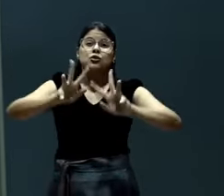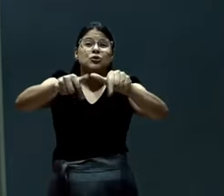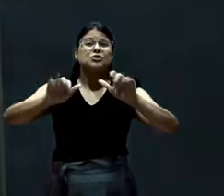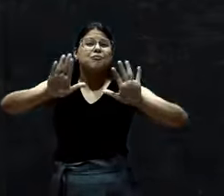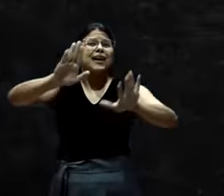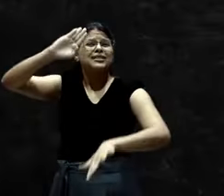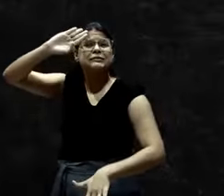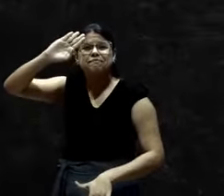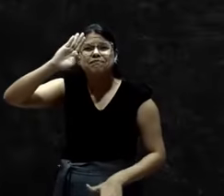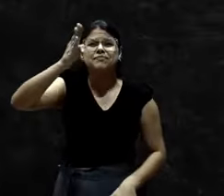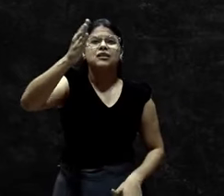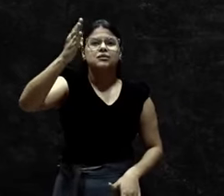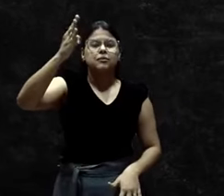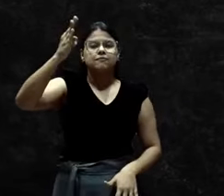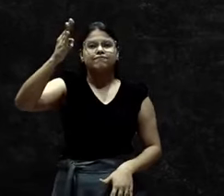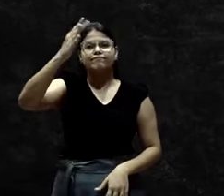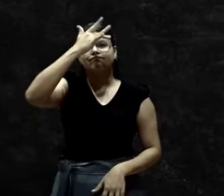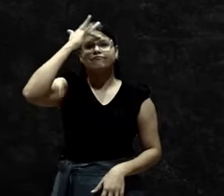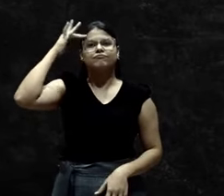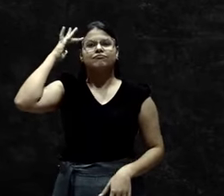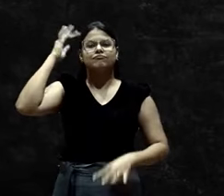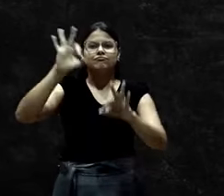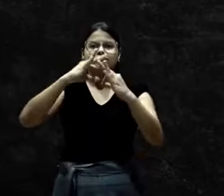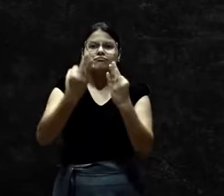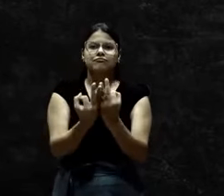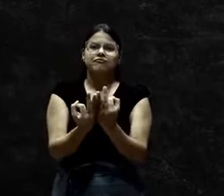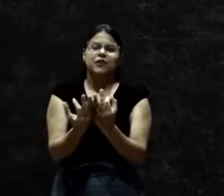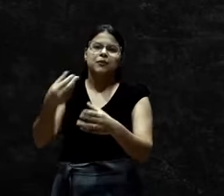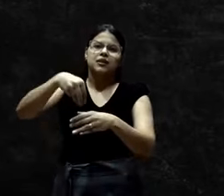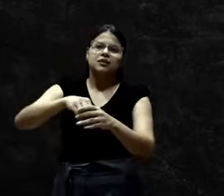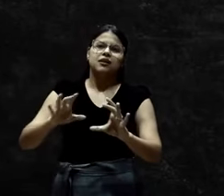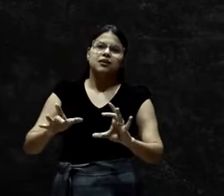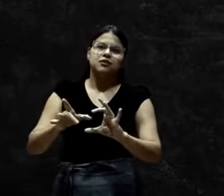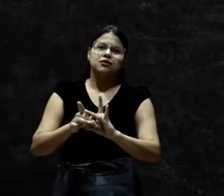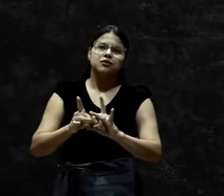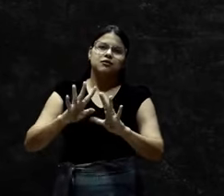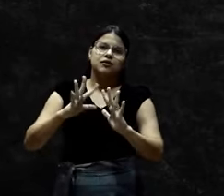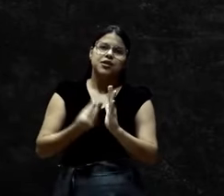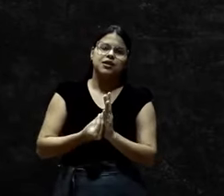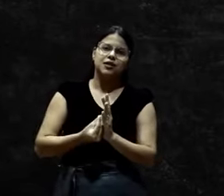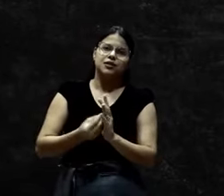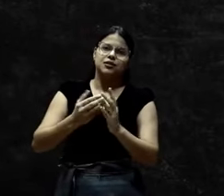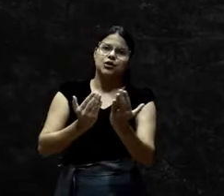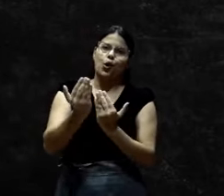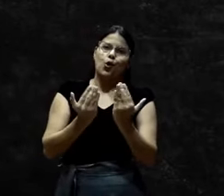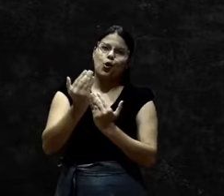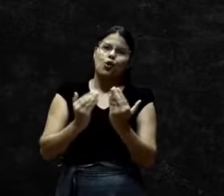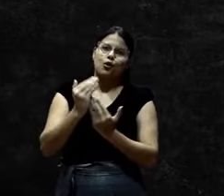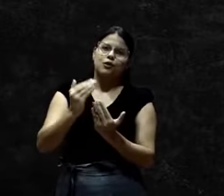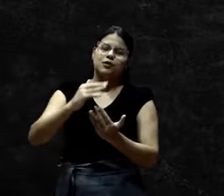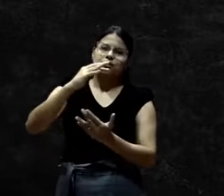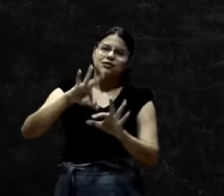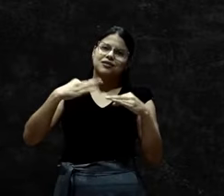Especialmente. Aos da família da fé. Especialmente. Aos de dentro de